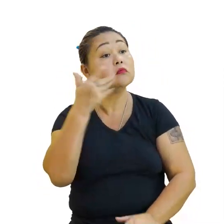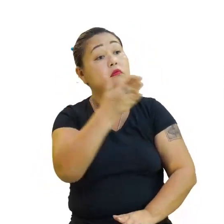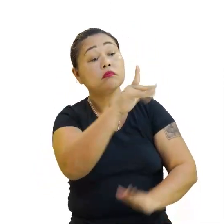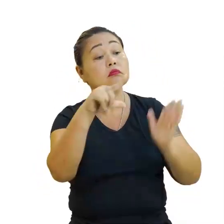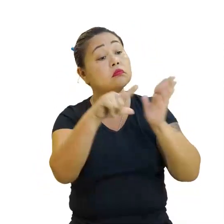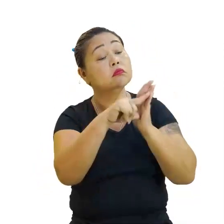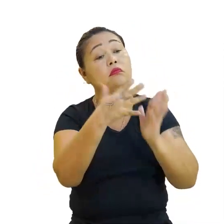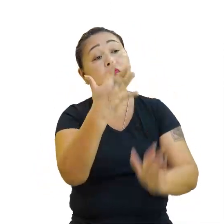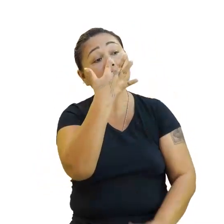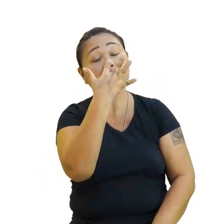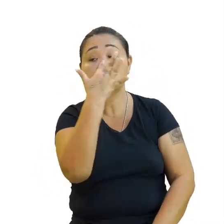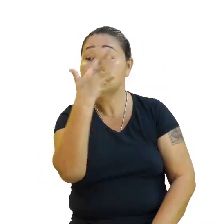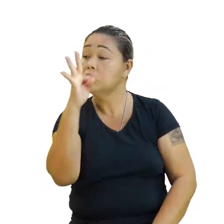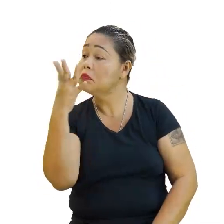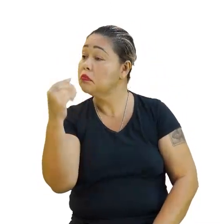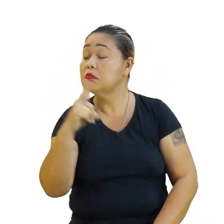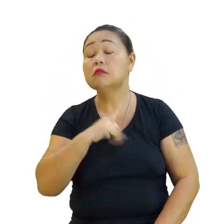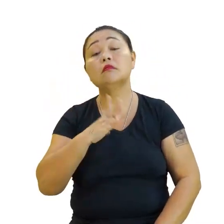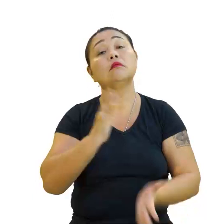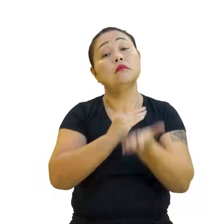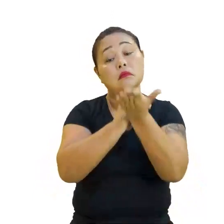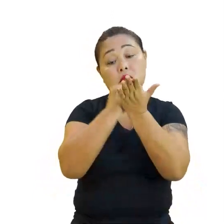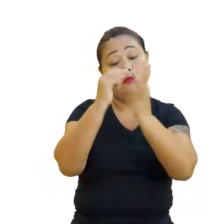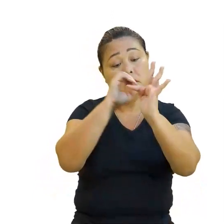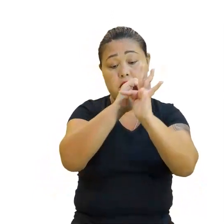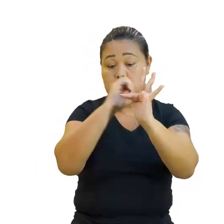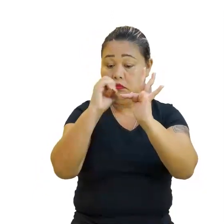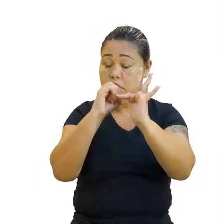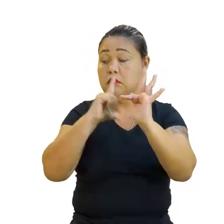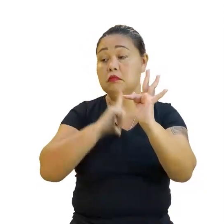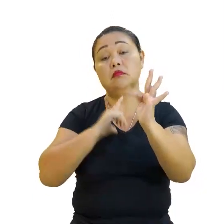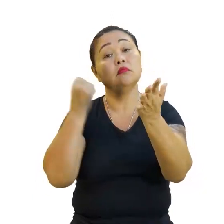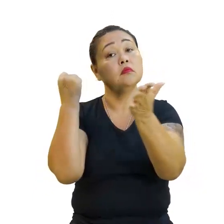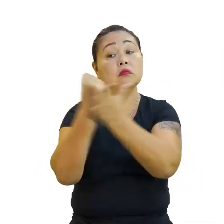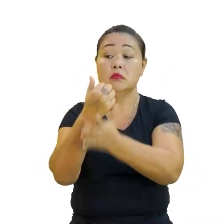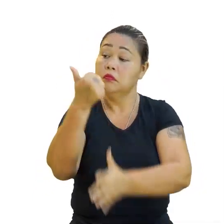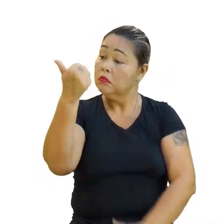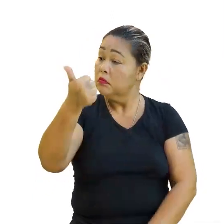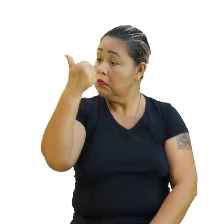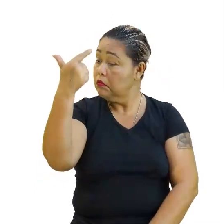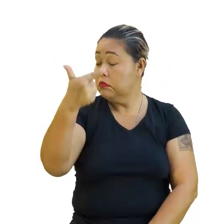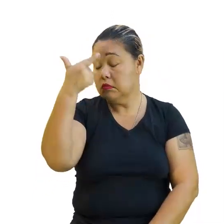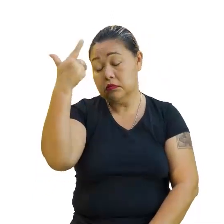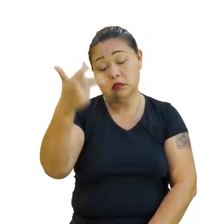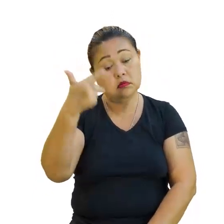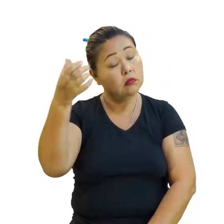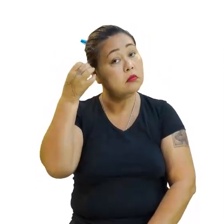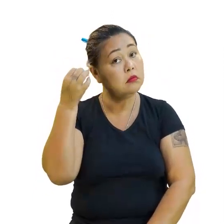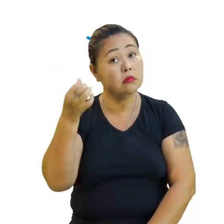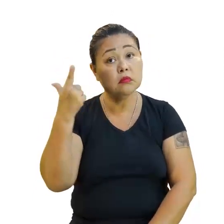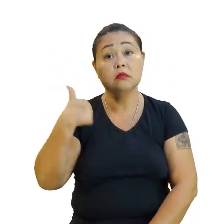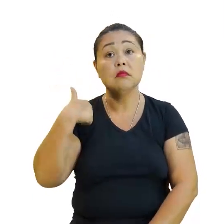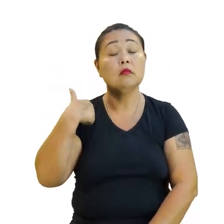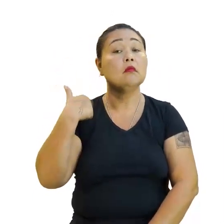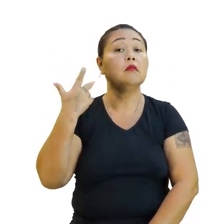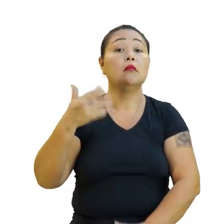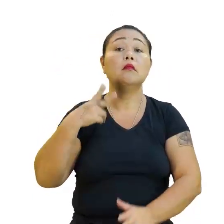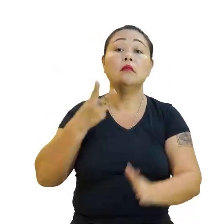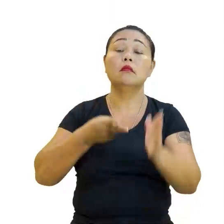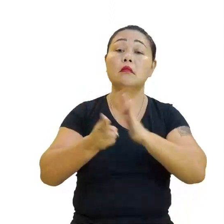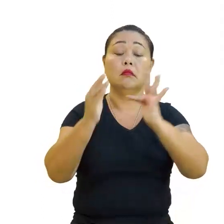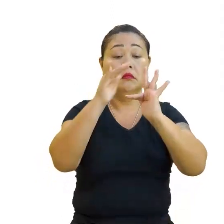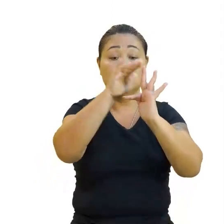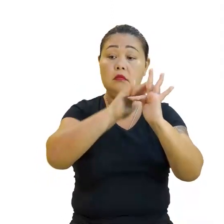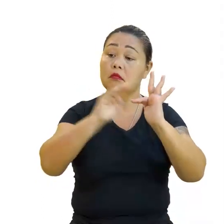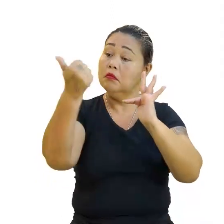Ponto de origem, zero, zero. Eu posso comprar um, dois, três, quatro, cinco, seis. E aí, meu gráfico vai crescendo sempre no primeiro